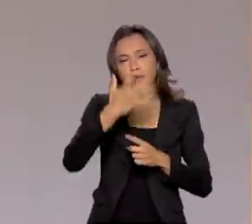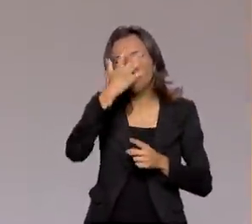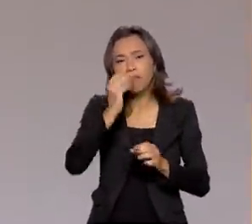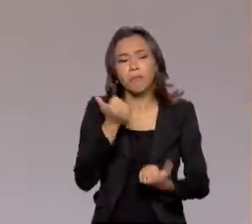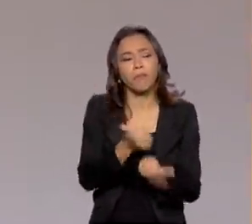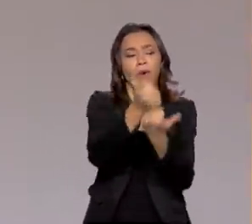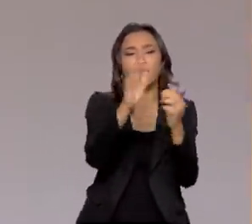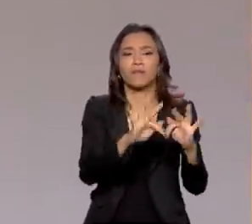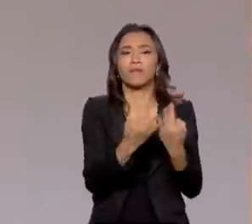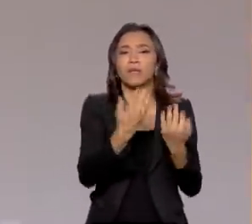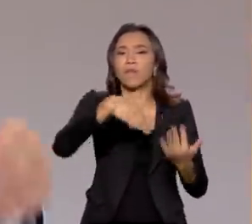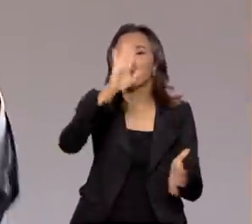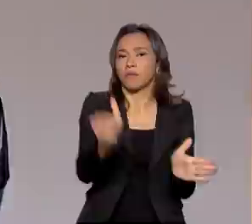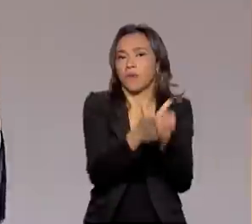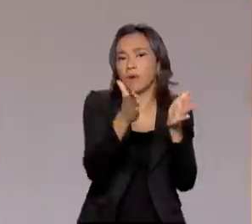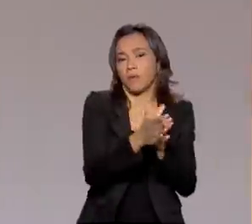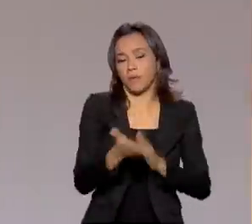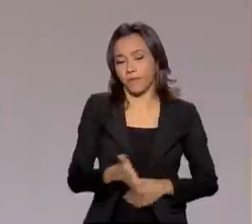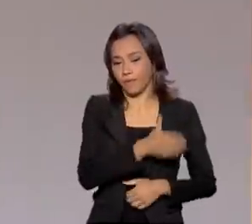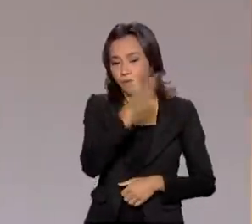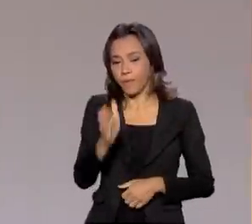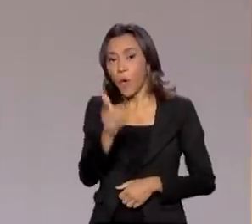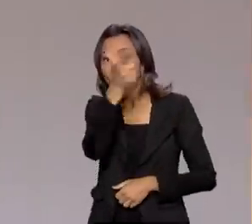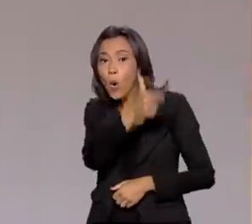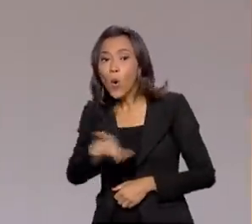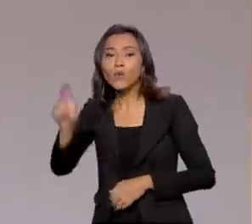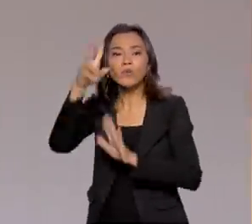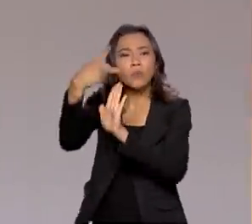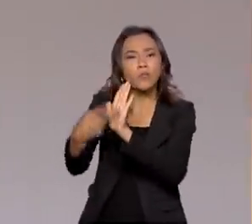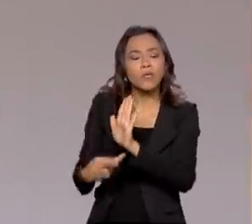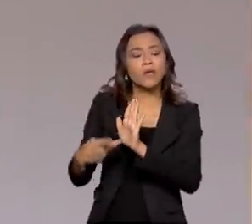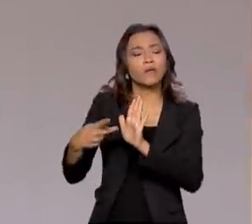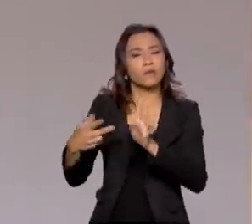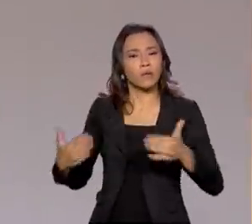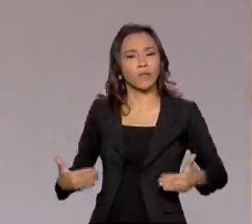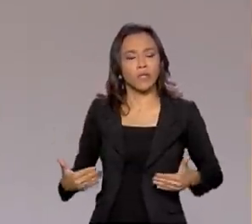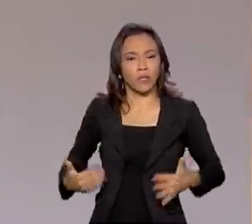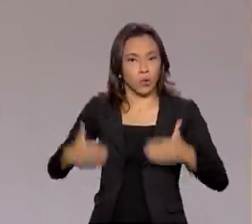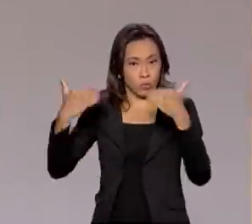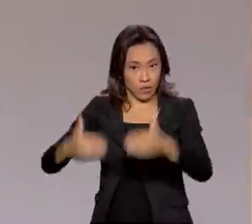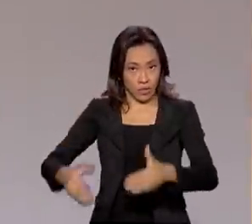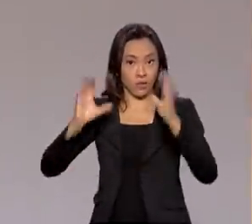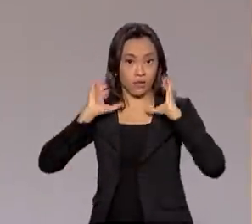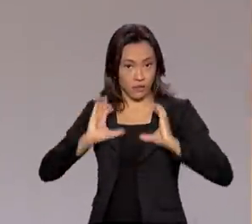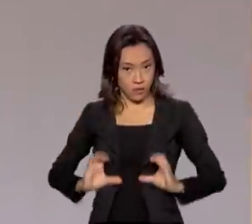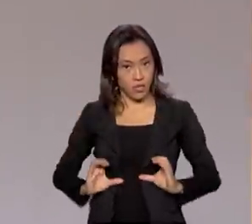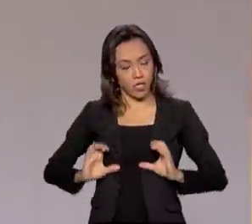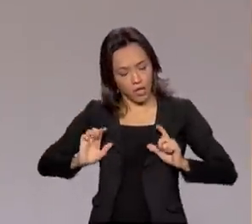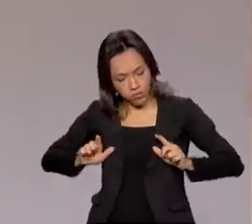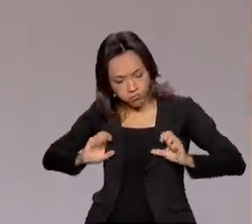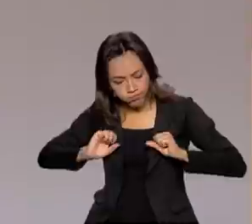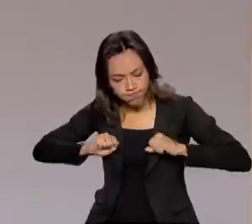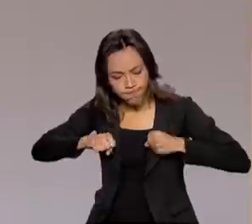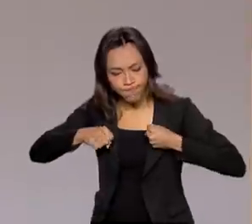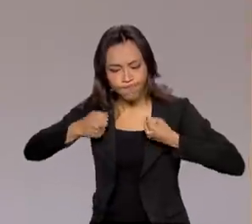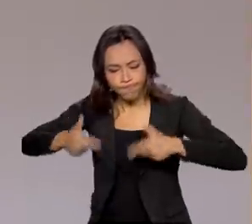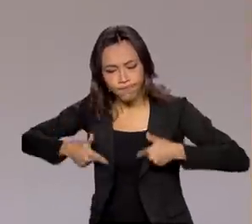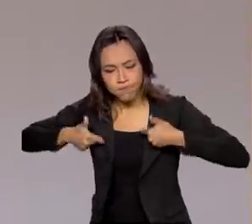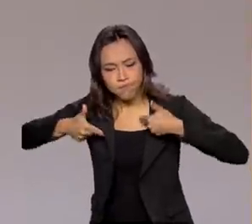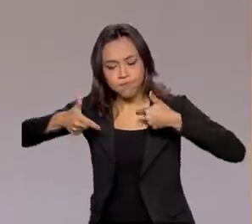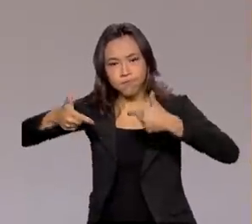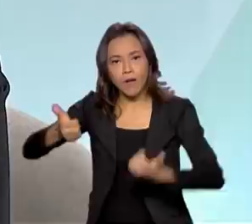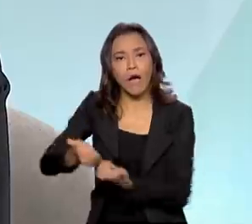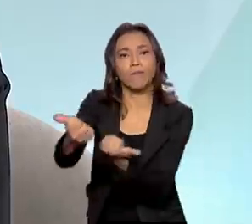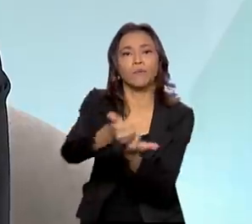conversar com o senhor sobre os outros projetos que o Ministério da Cidadania se engajou no enfrentamento à pandemia de Covid-19